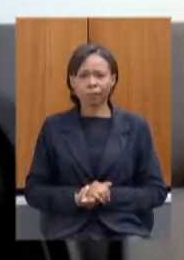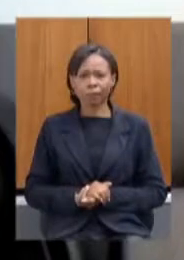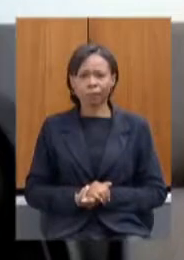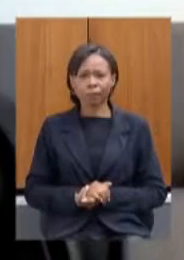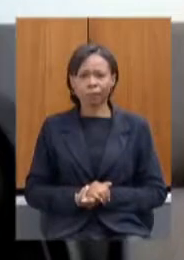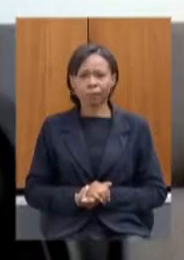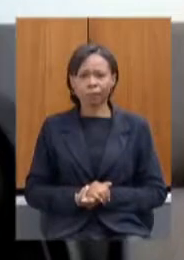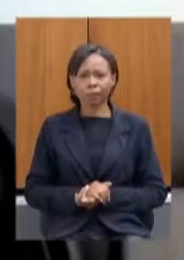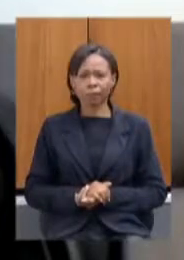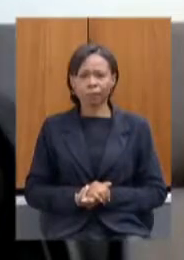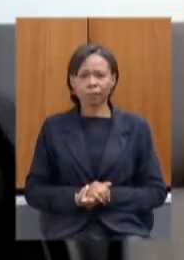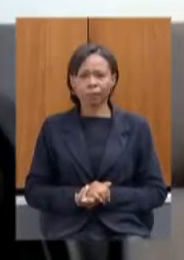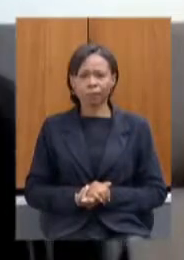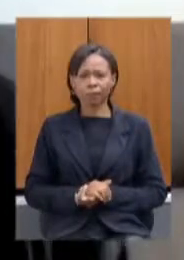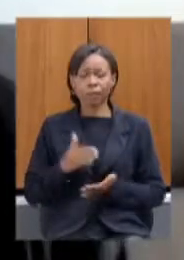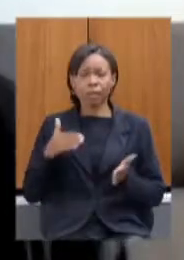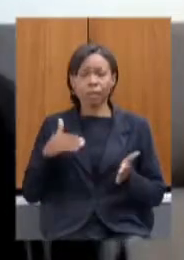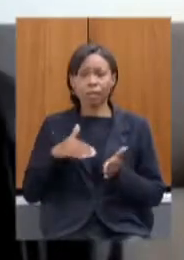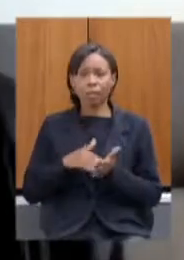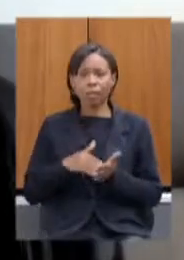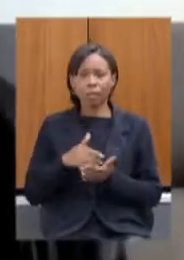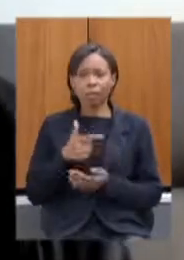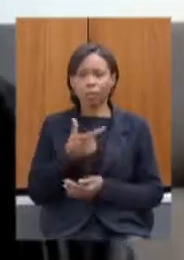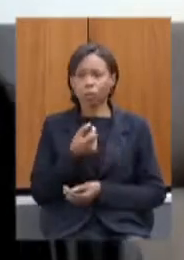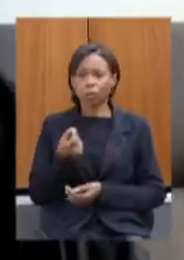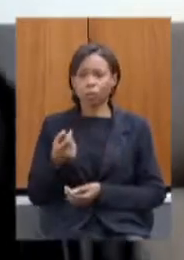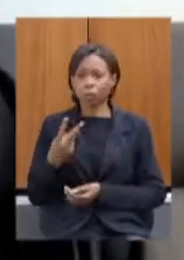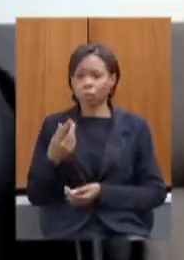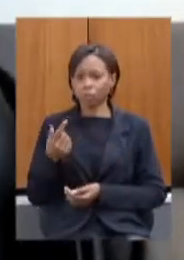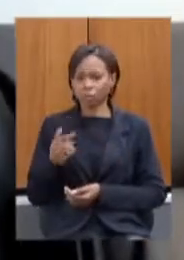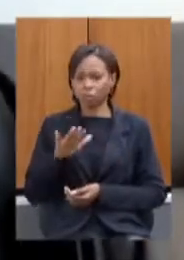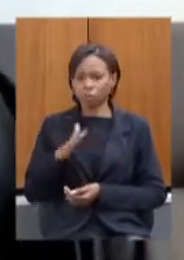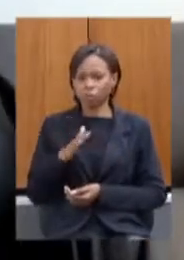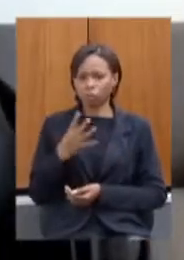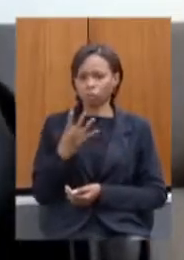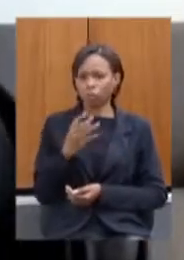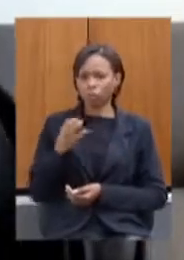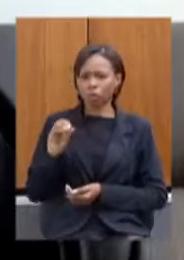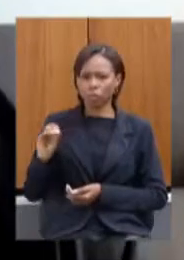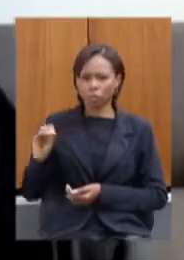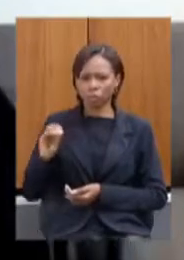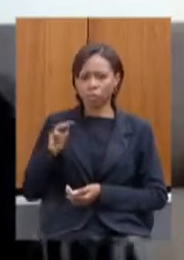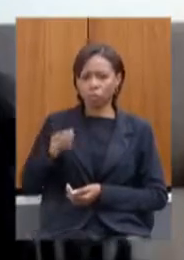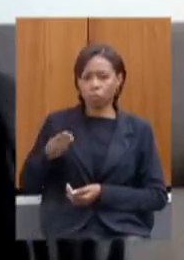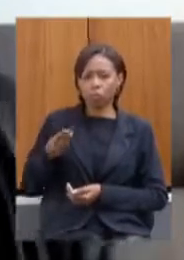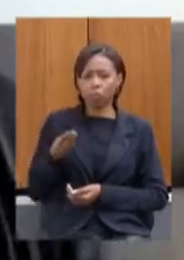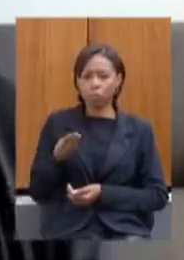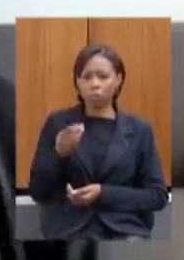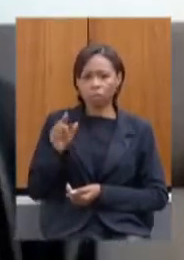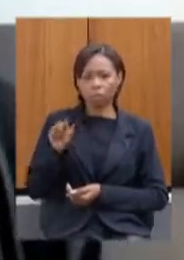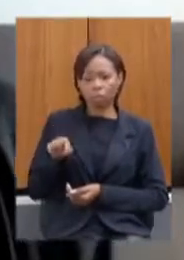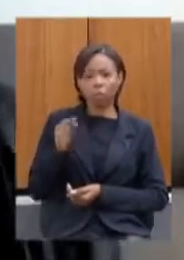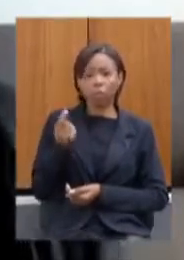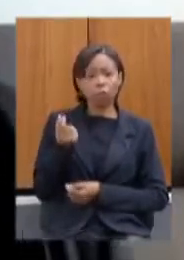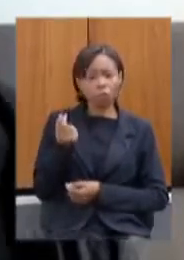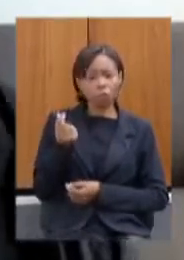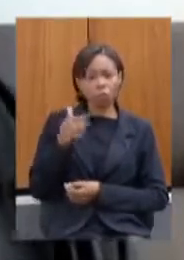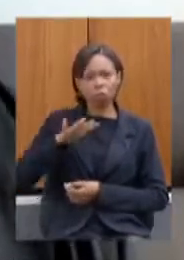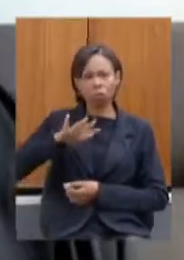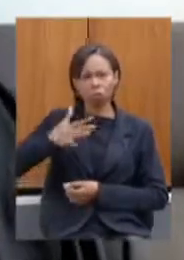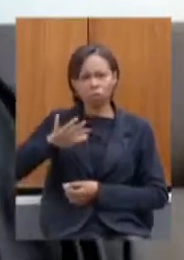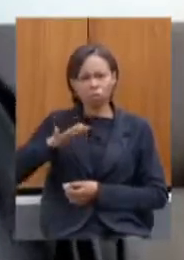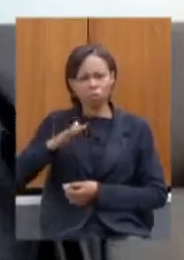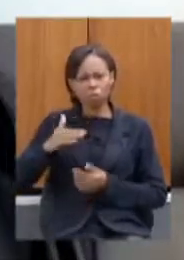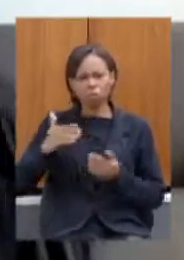até 2037 dá 400 mil 400 milhões que é um valor que mais ou menos